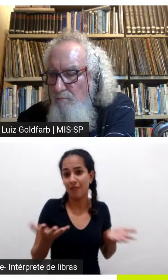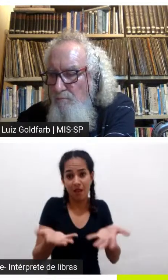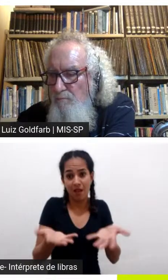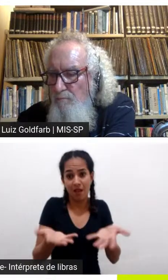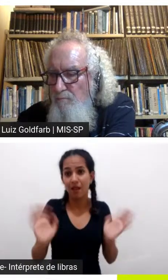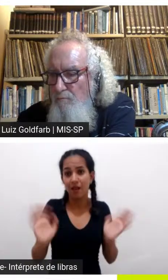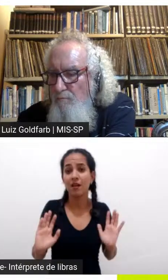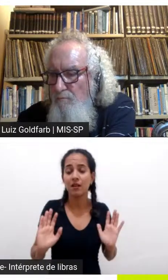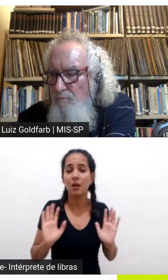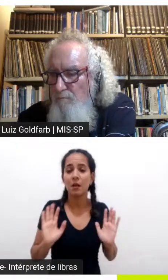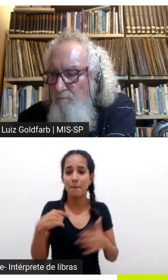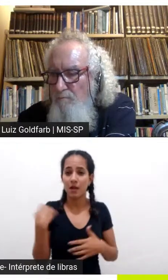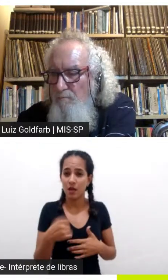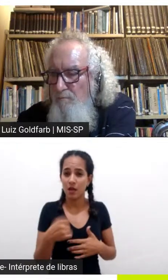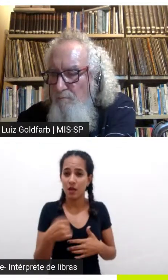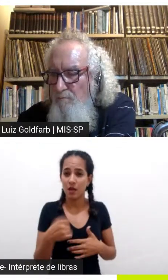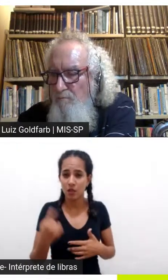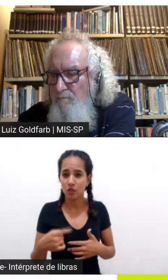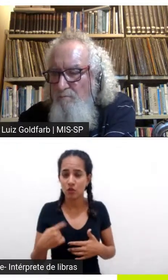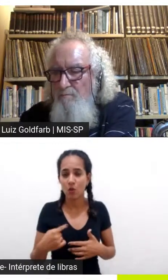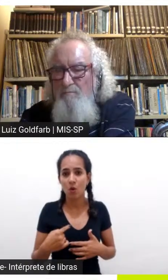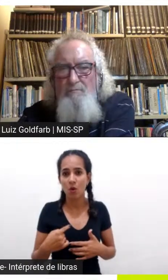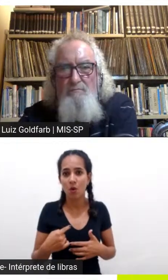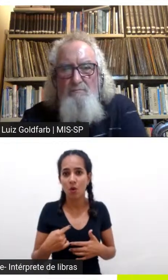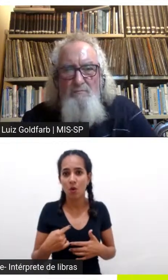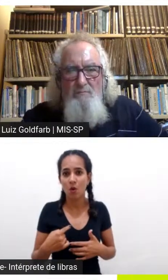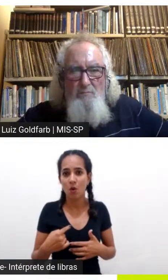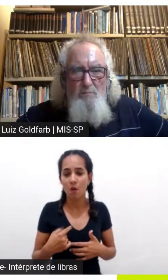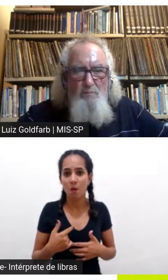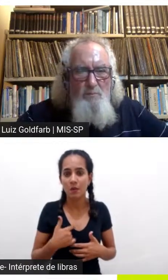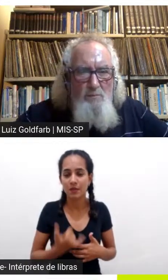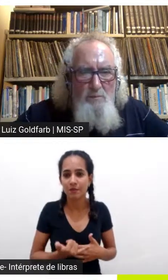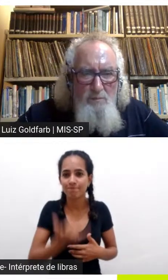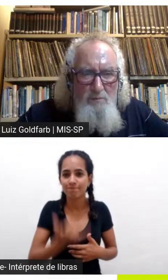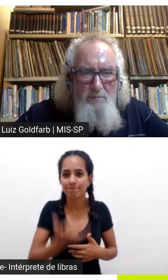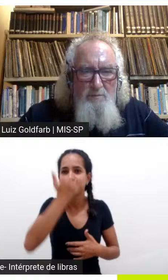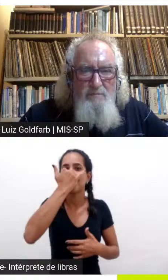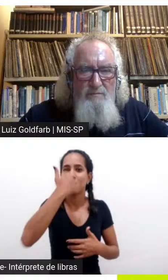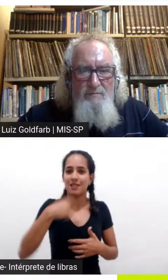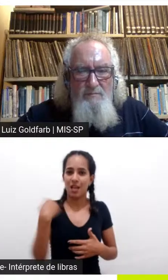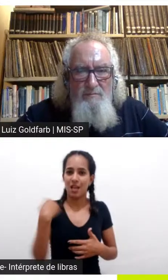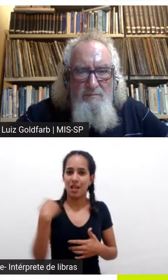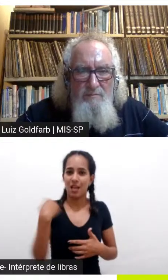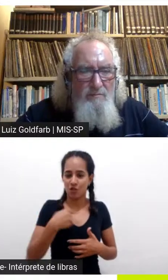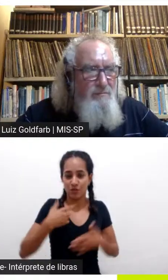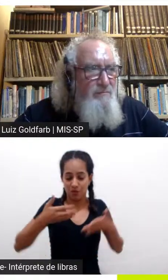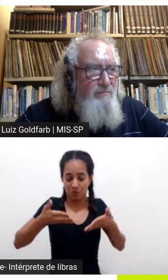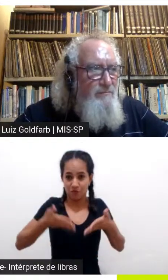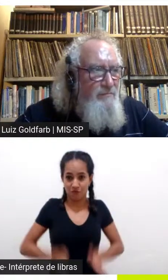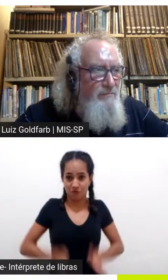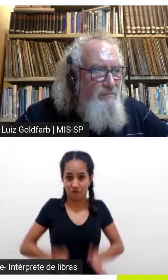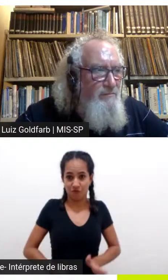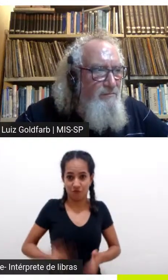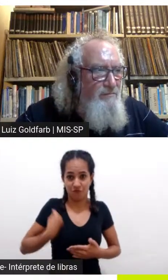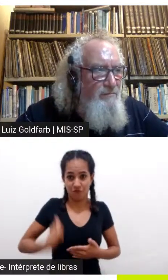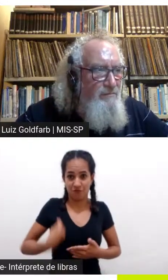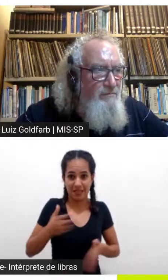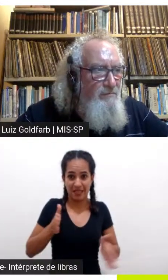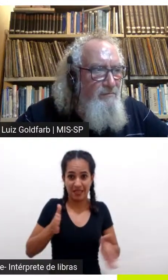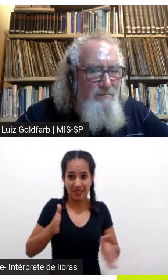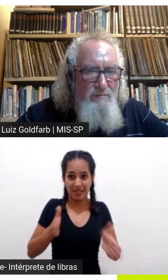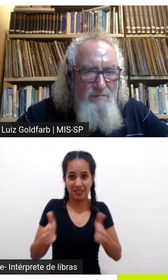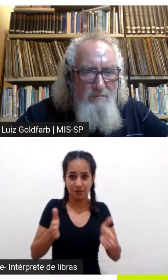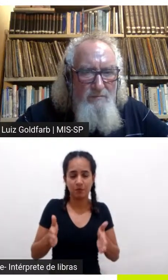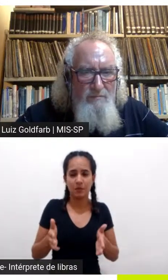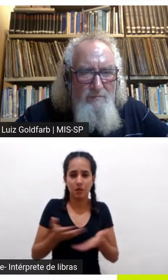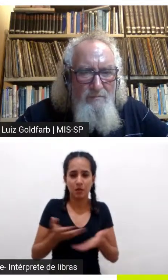tem o putazaro de pegar bem essa fase de transição né então assim povo do sinicência se